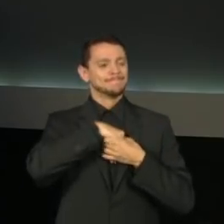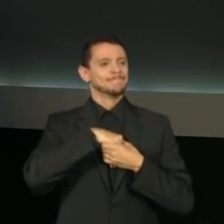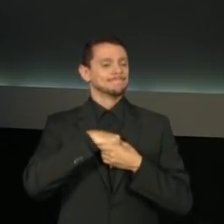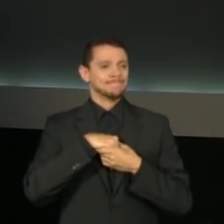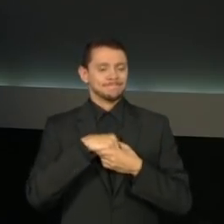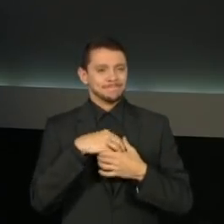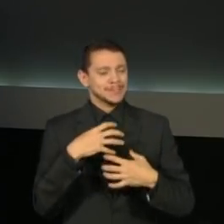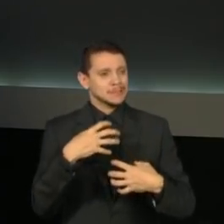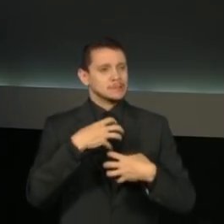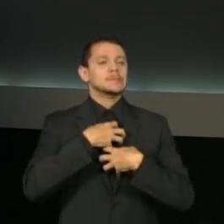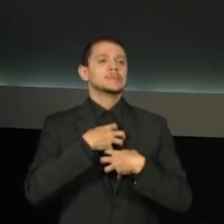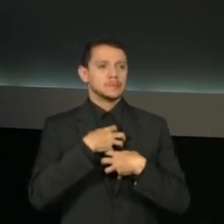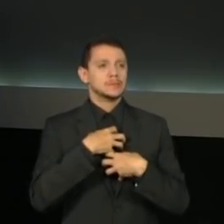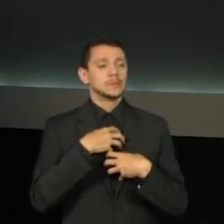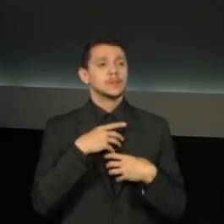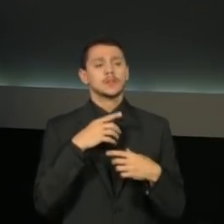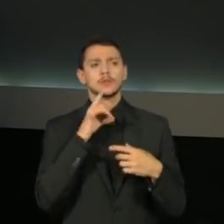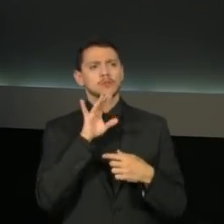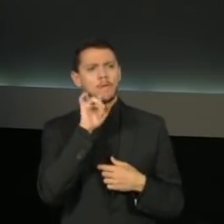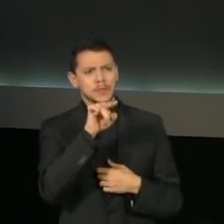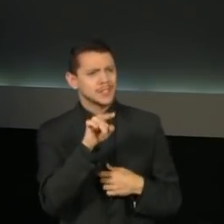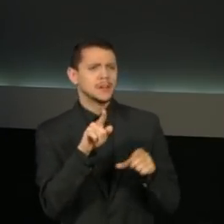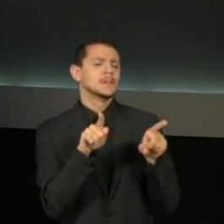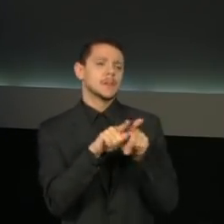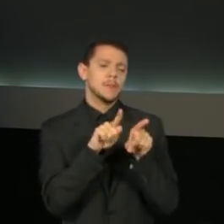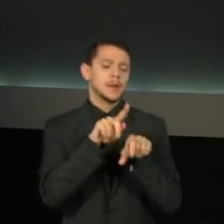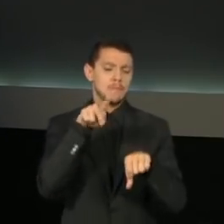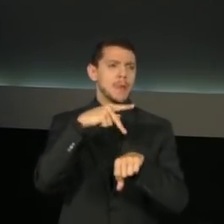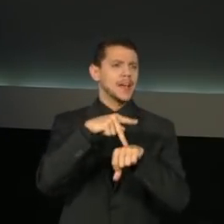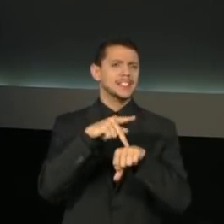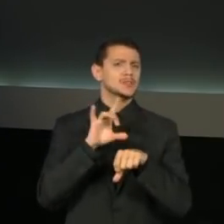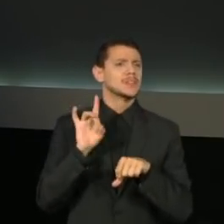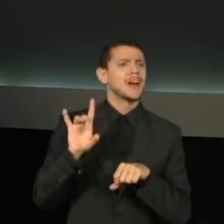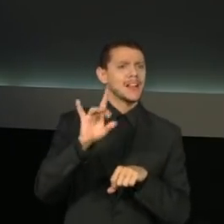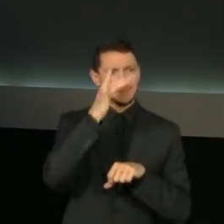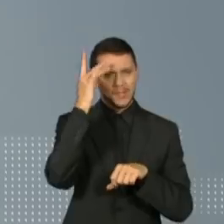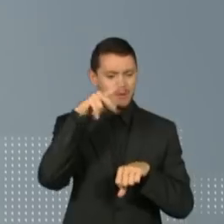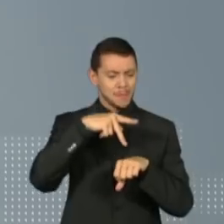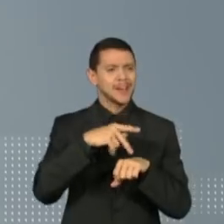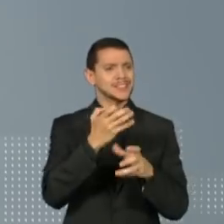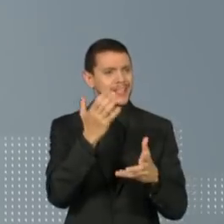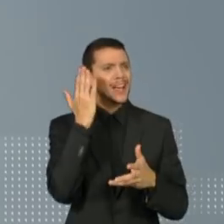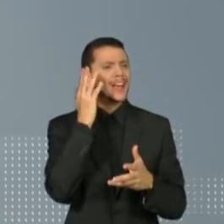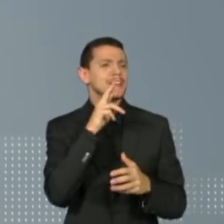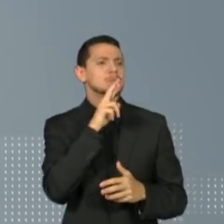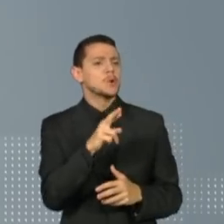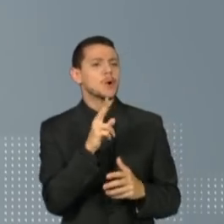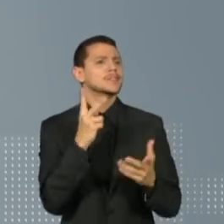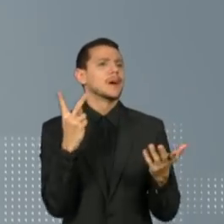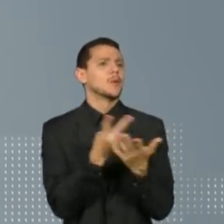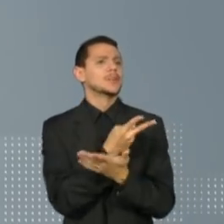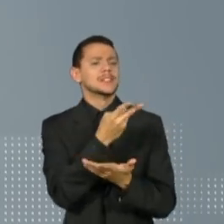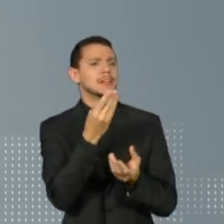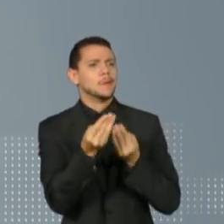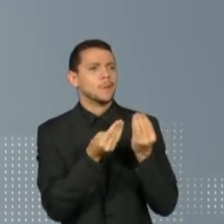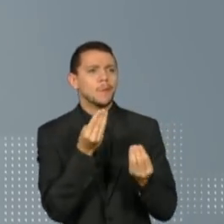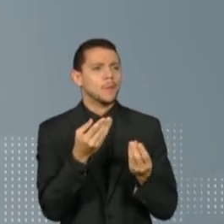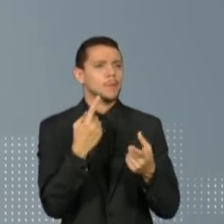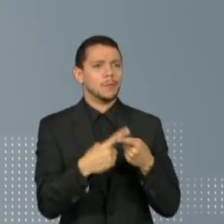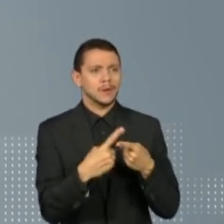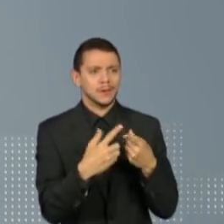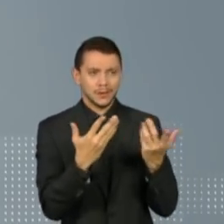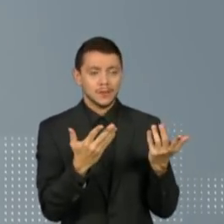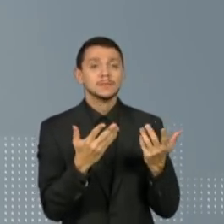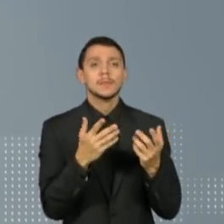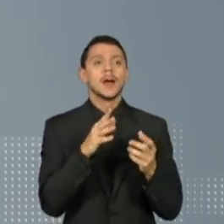todo espera respostas ainda sobre essa tragédia. E para começar, o nome do livro, ele já